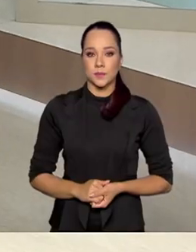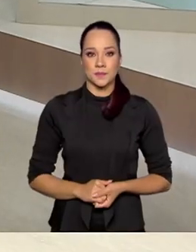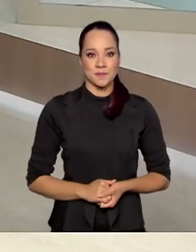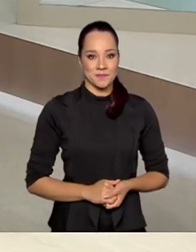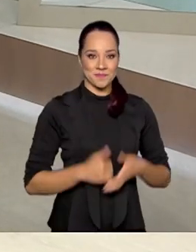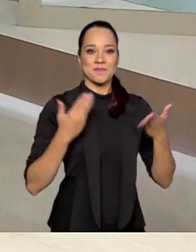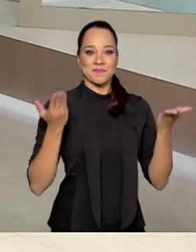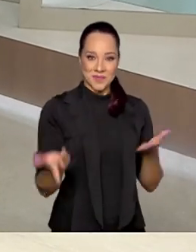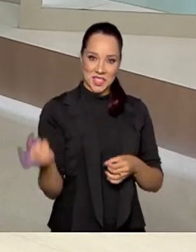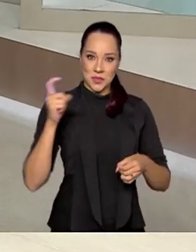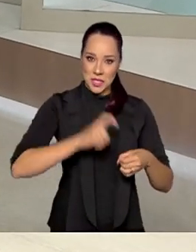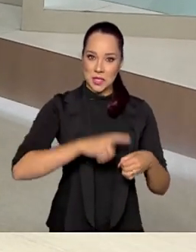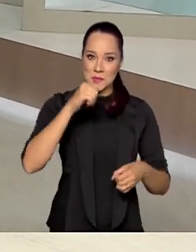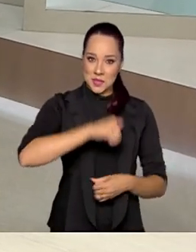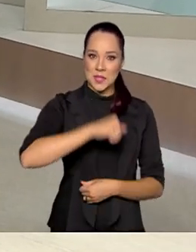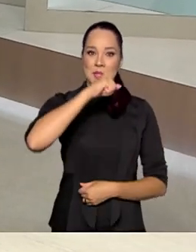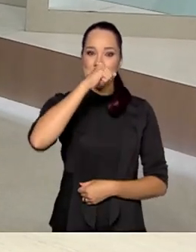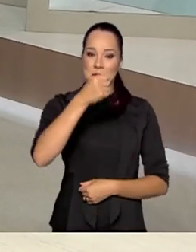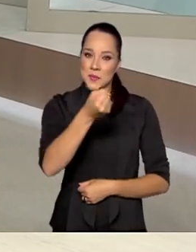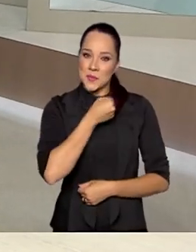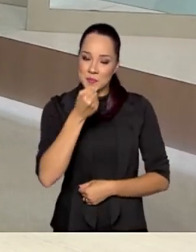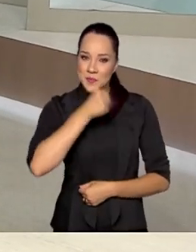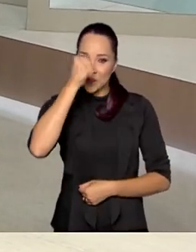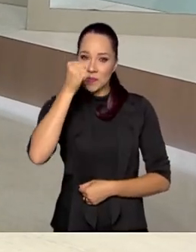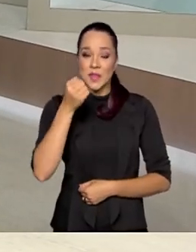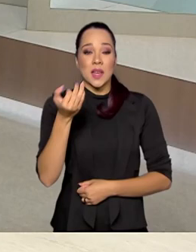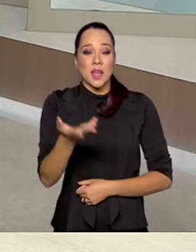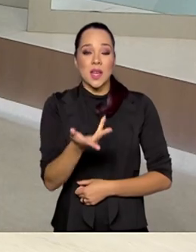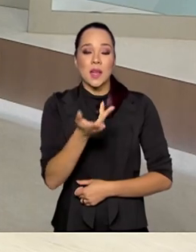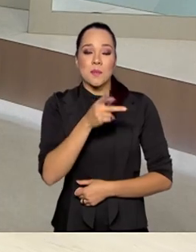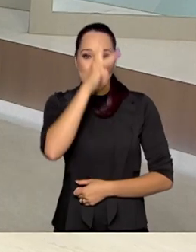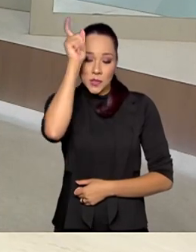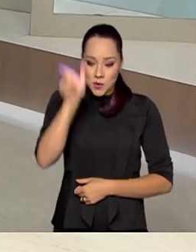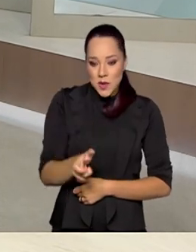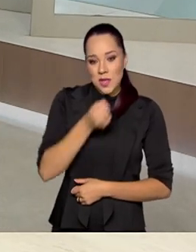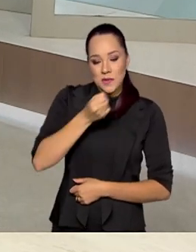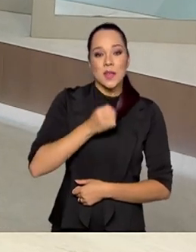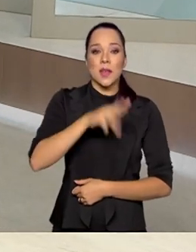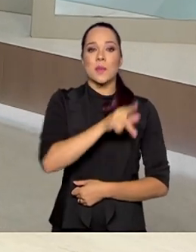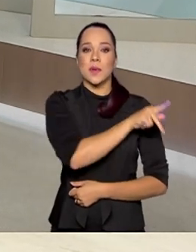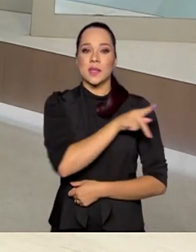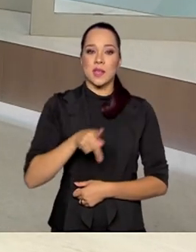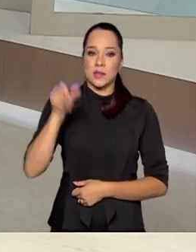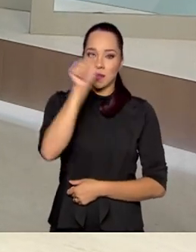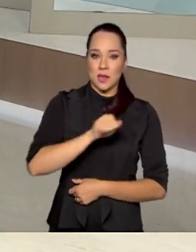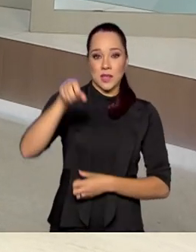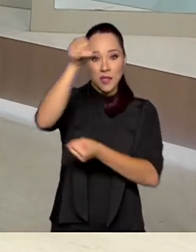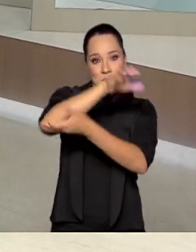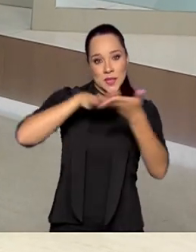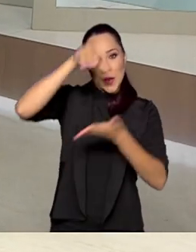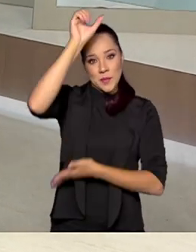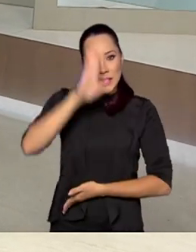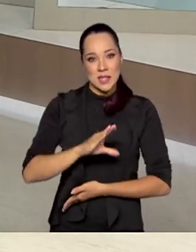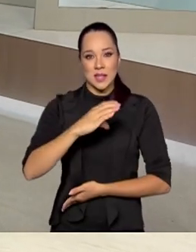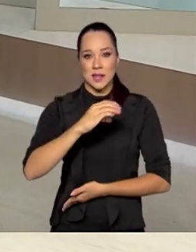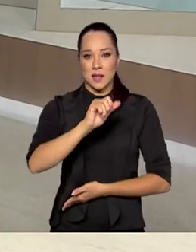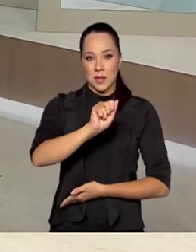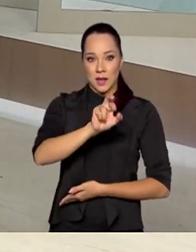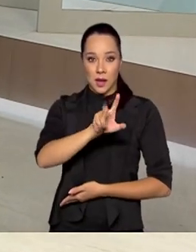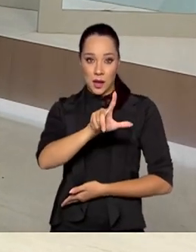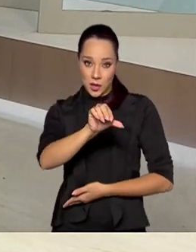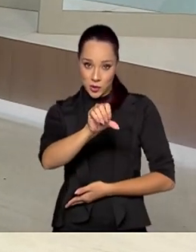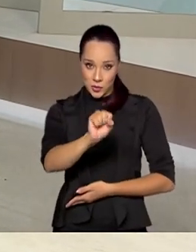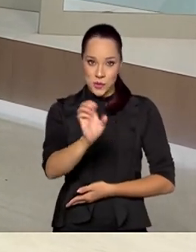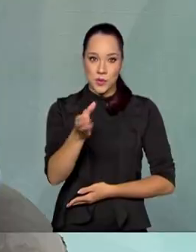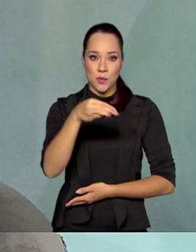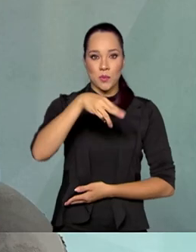Estamos de volta com o Brasil em Pauta. O entrevistado dessa edição é o presidente da Agência Espacial Brasileira, Carlos Moura.